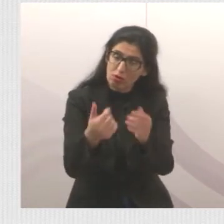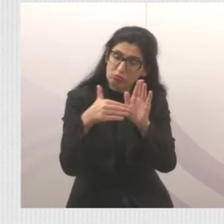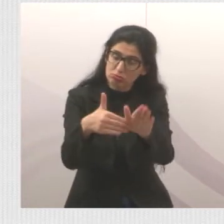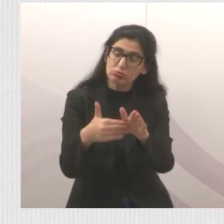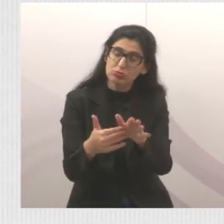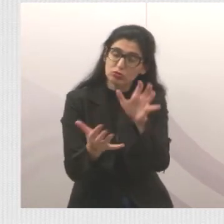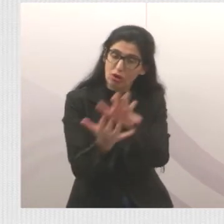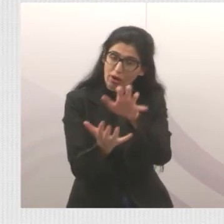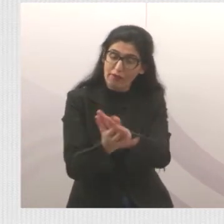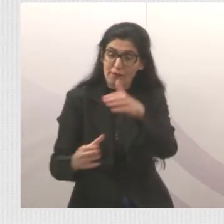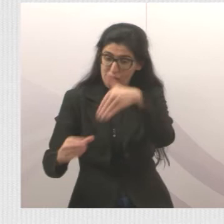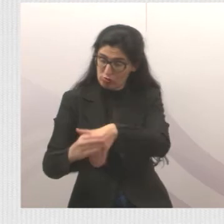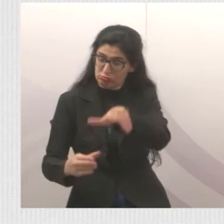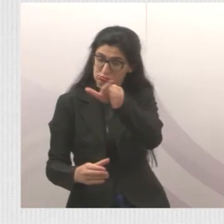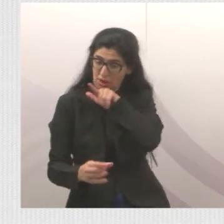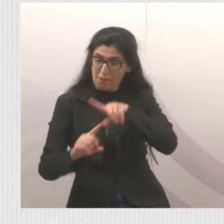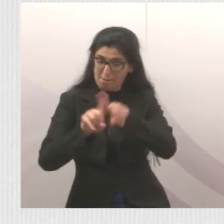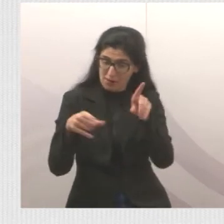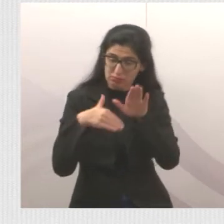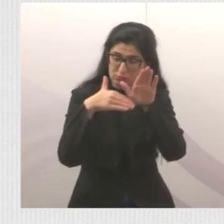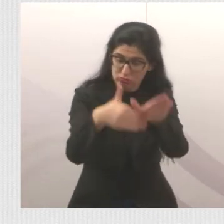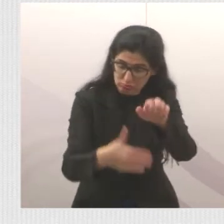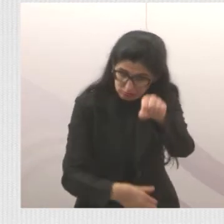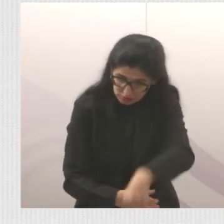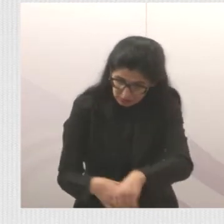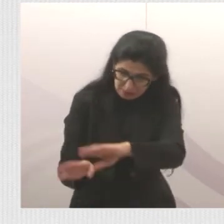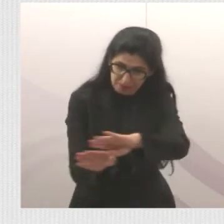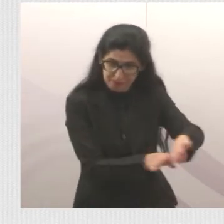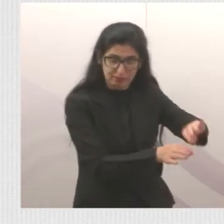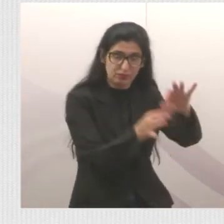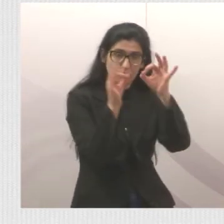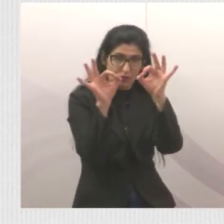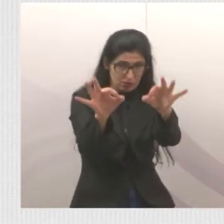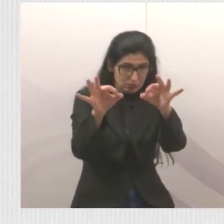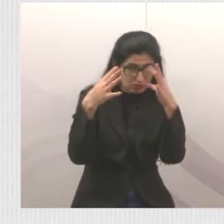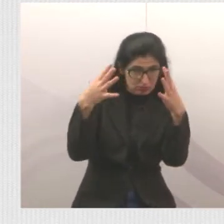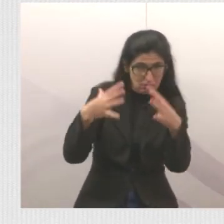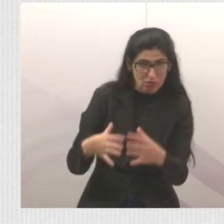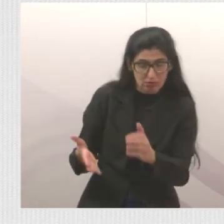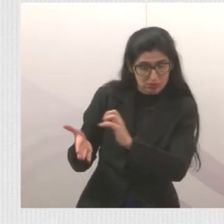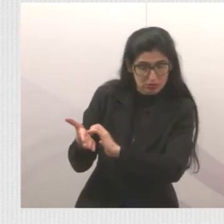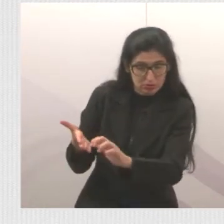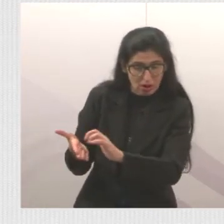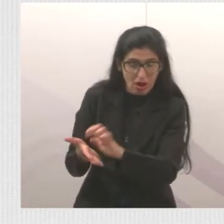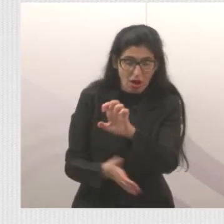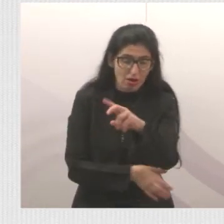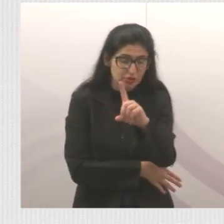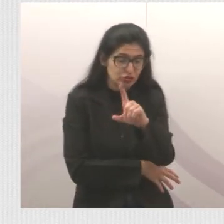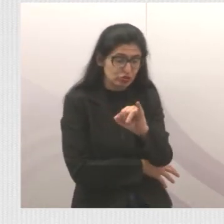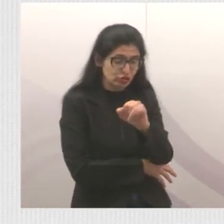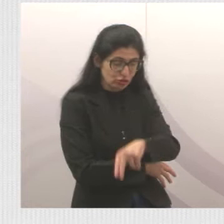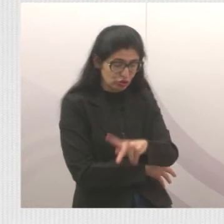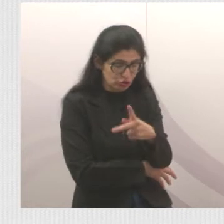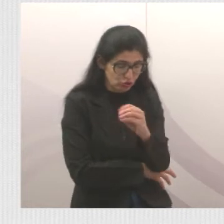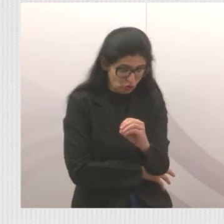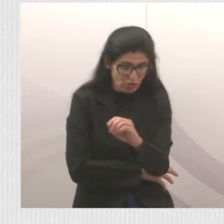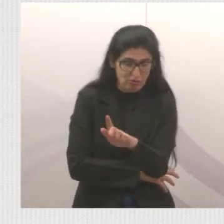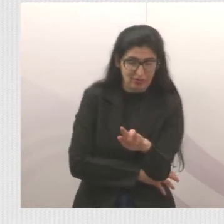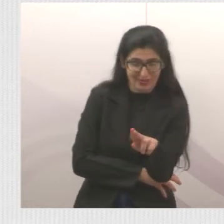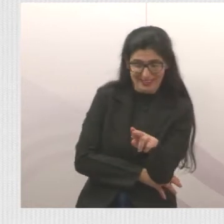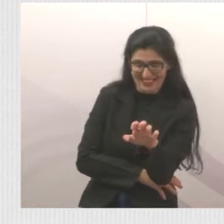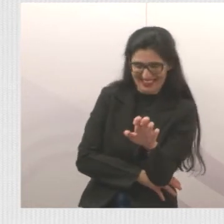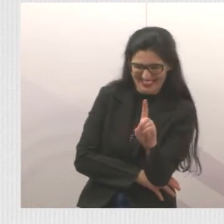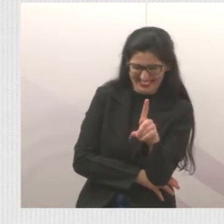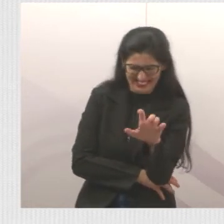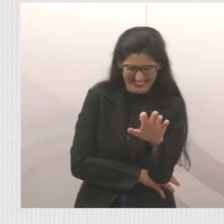quatro vezes aqui. Eu quero chamar a atenção do nosso secretário, do Edinho Guedes. Edinho Guedes, eu quero que você